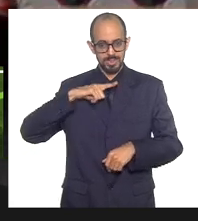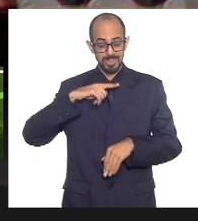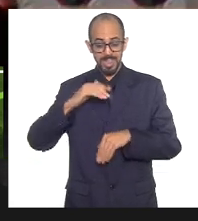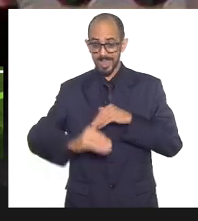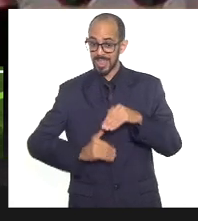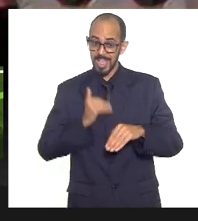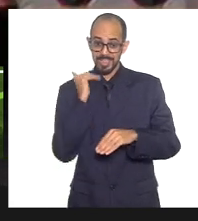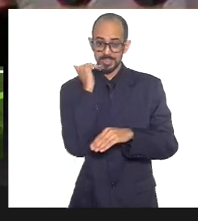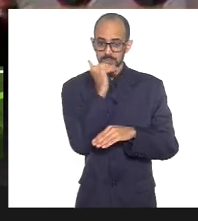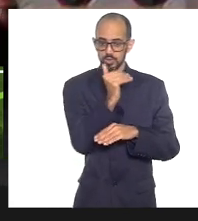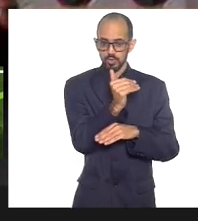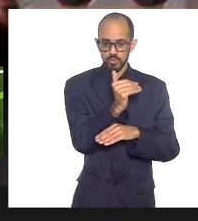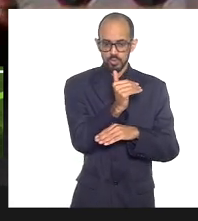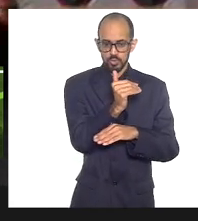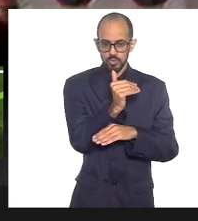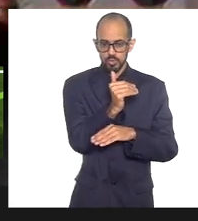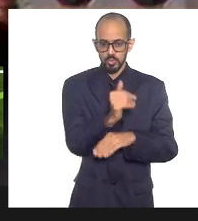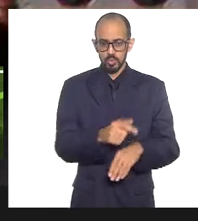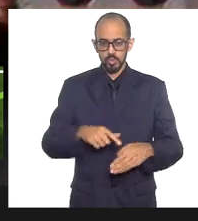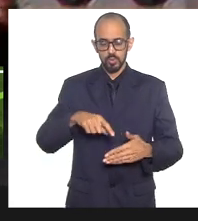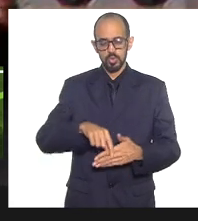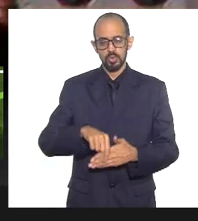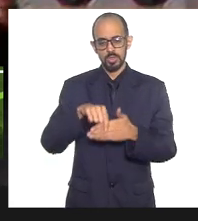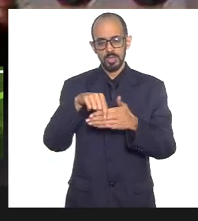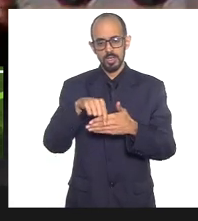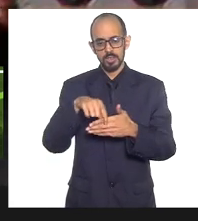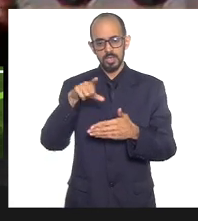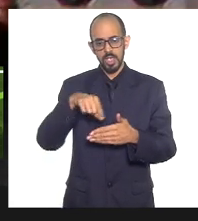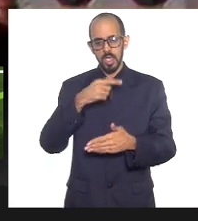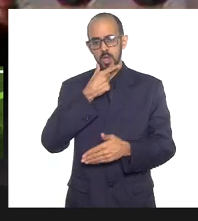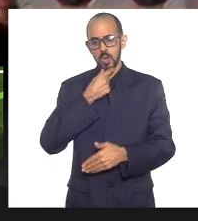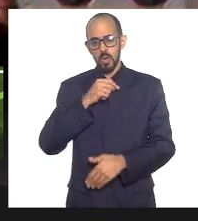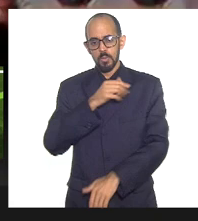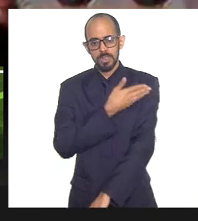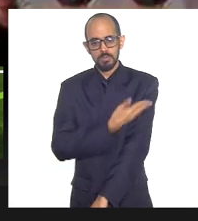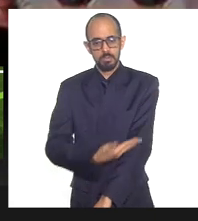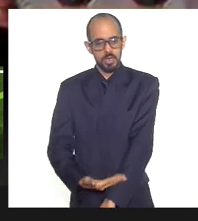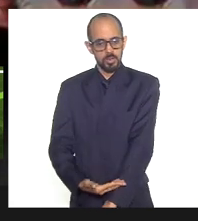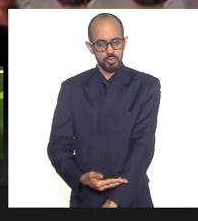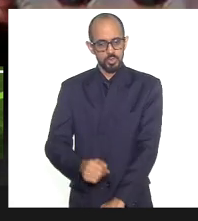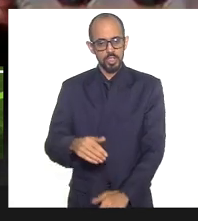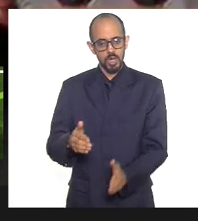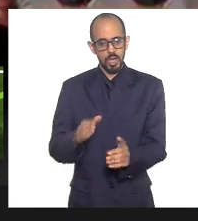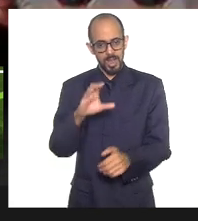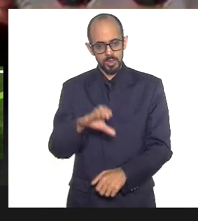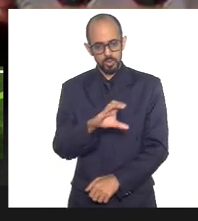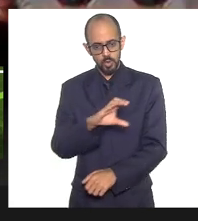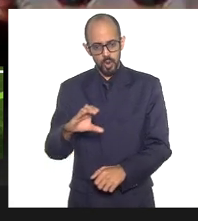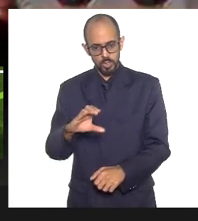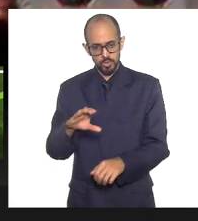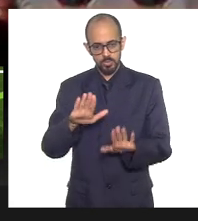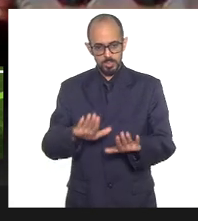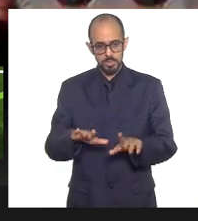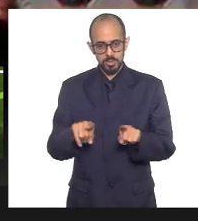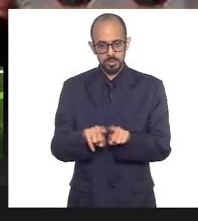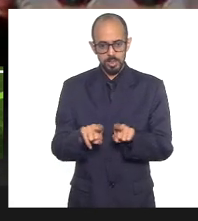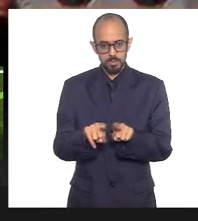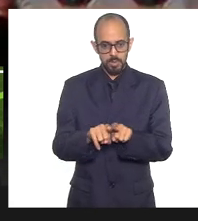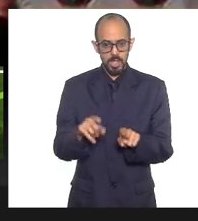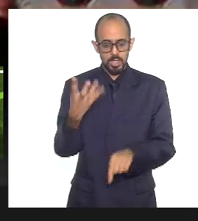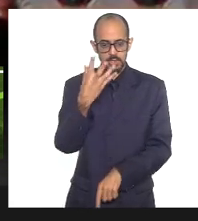centradas nos lugares de poder, homens brancos, seja católicos, seja inclusive nos setores espíritas